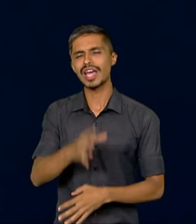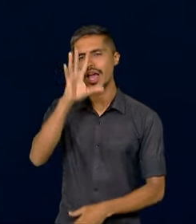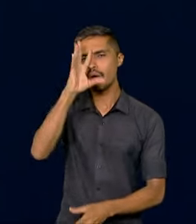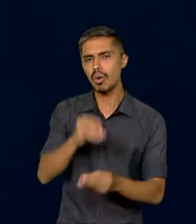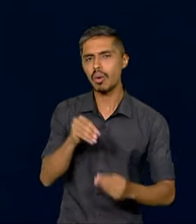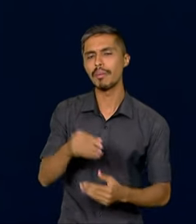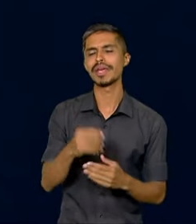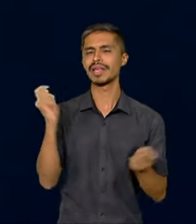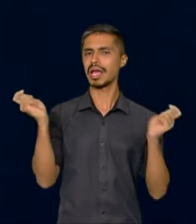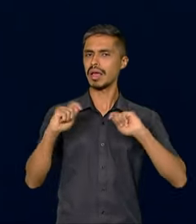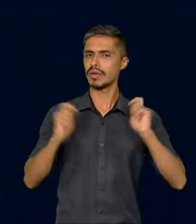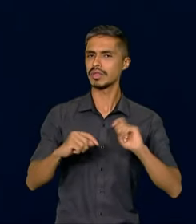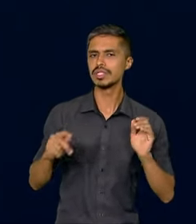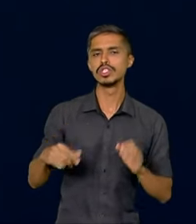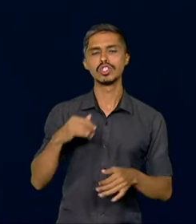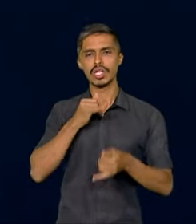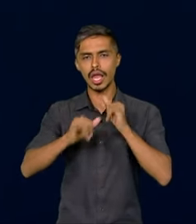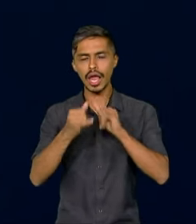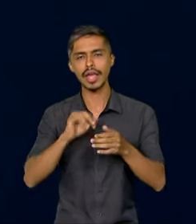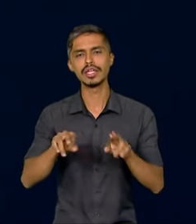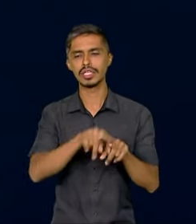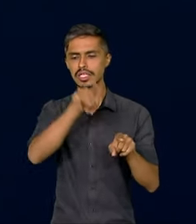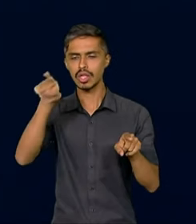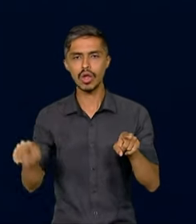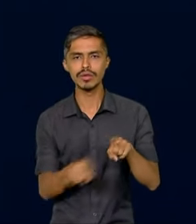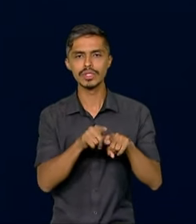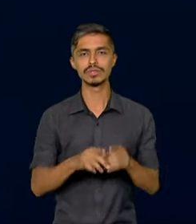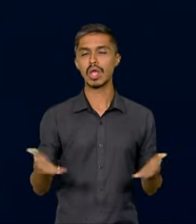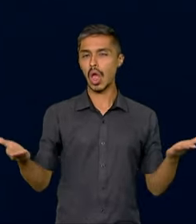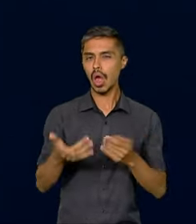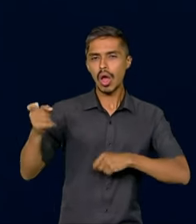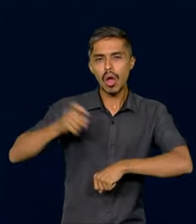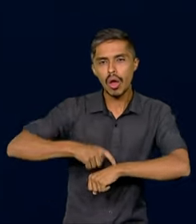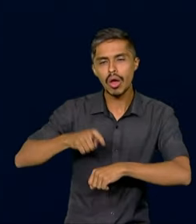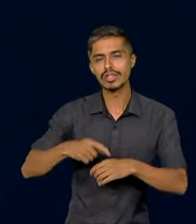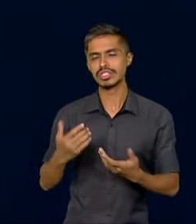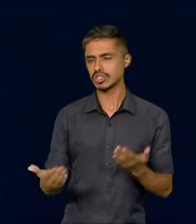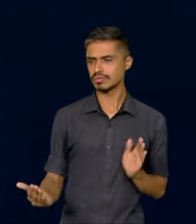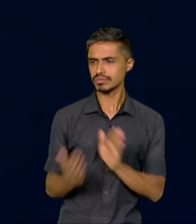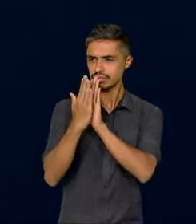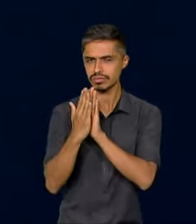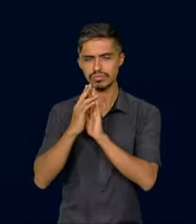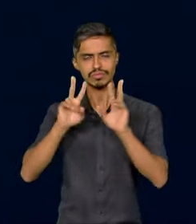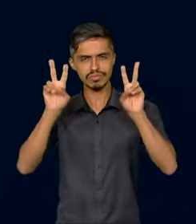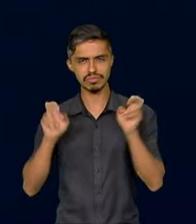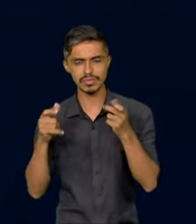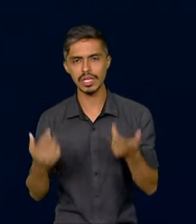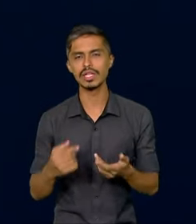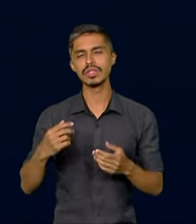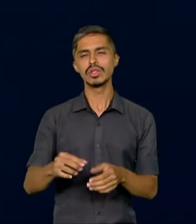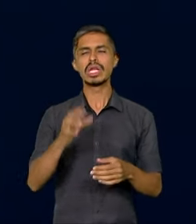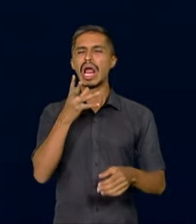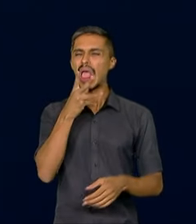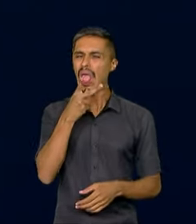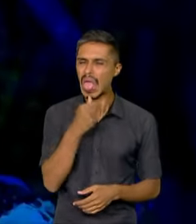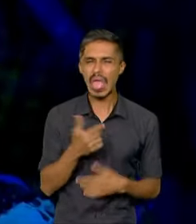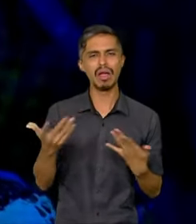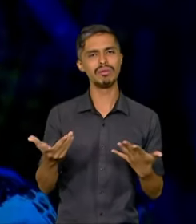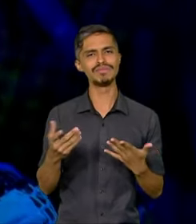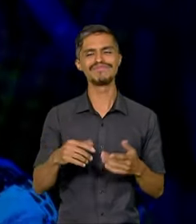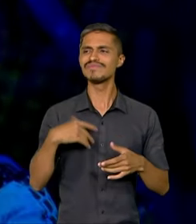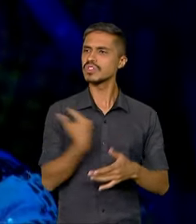potencial das energias renováveis. É hora de enfrentar o debate sobre o ritmo lento da